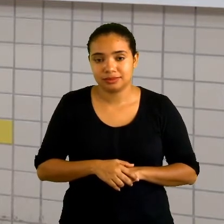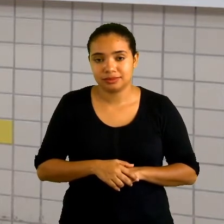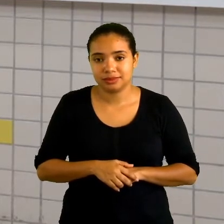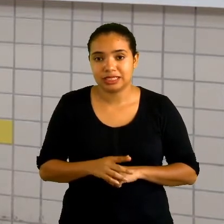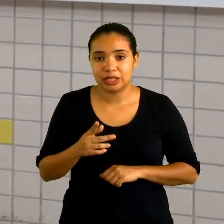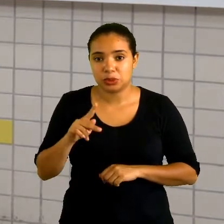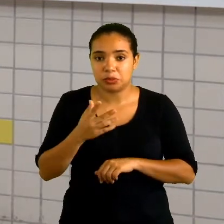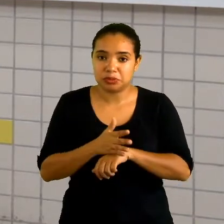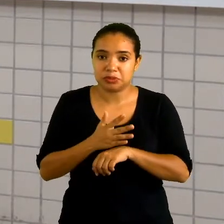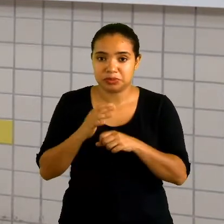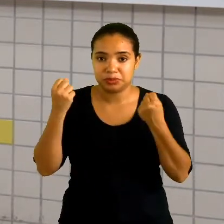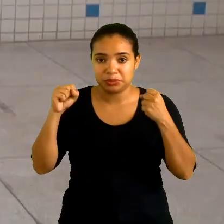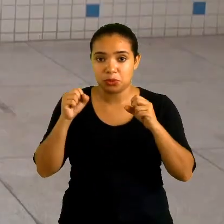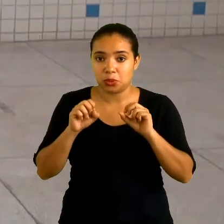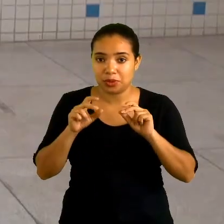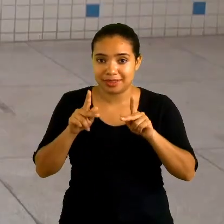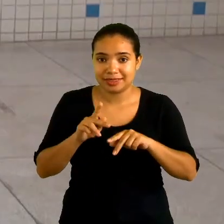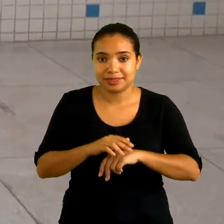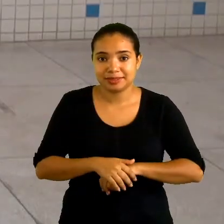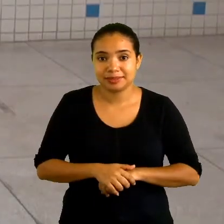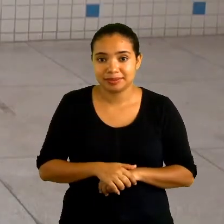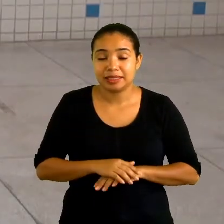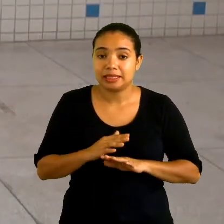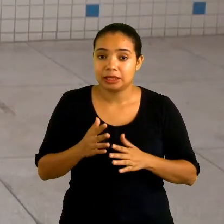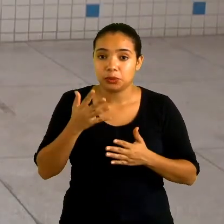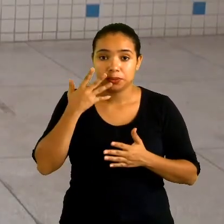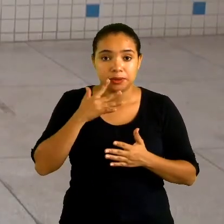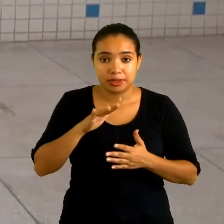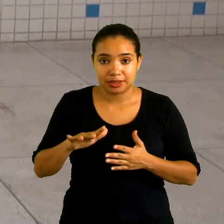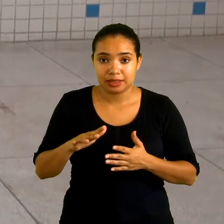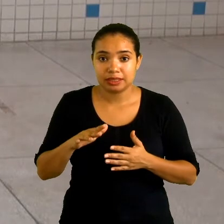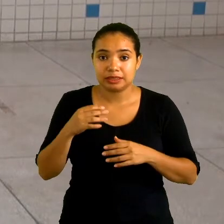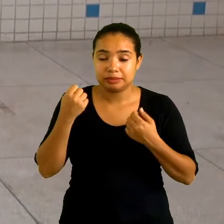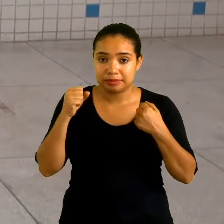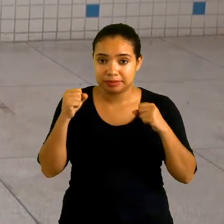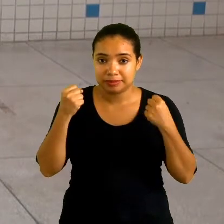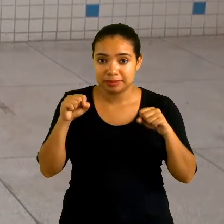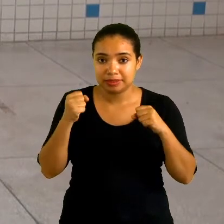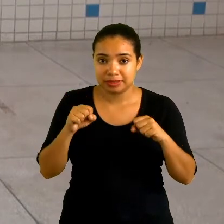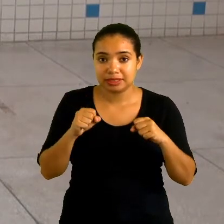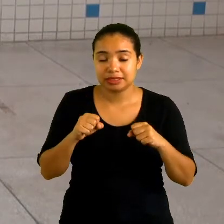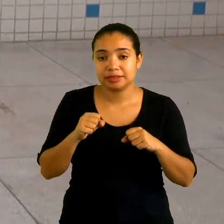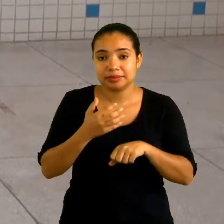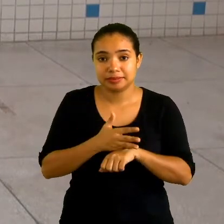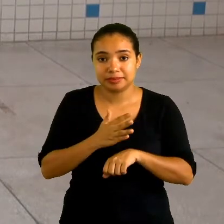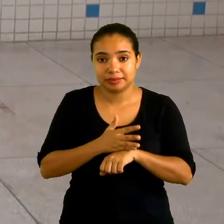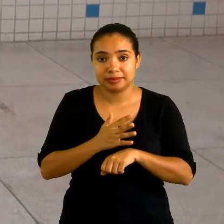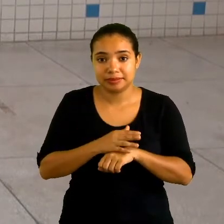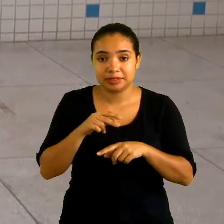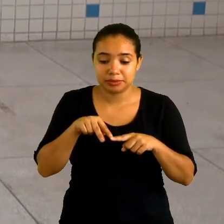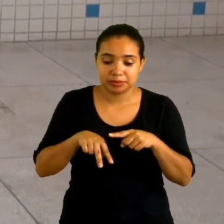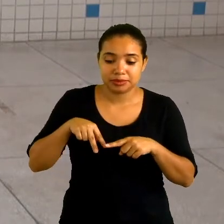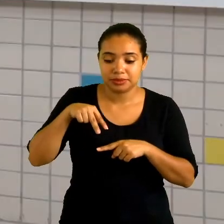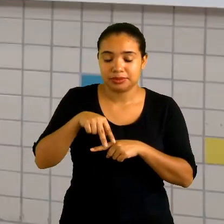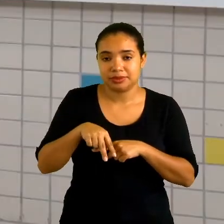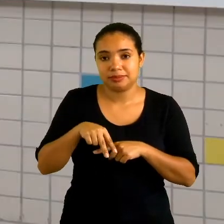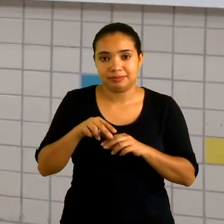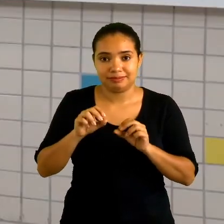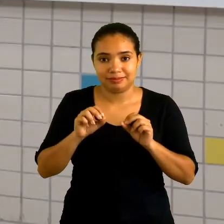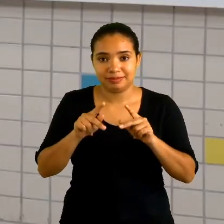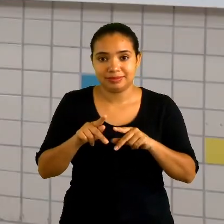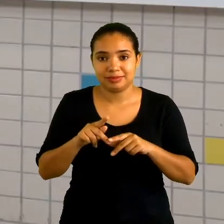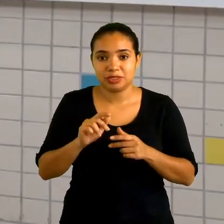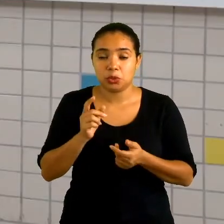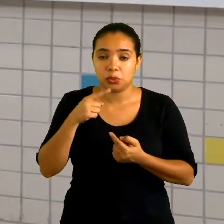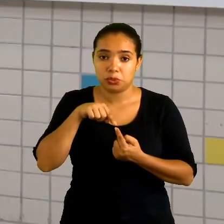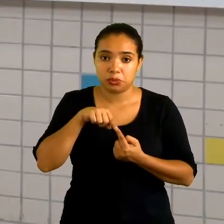sua atividade, tá bom? Então, crianças, essa atividade foi a atividade de salto em altura, cujo